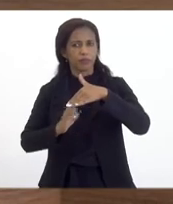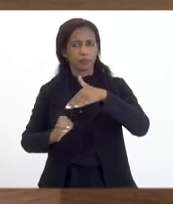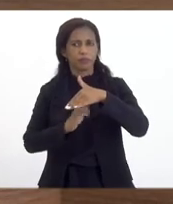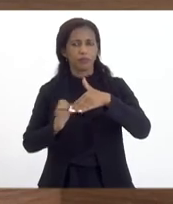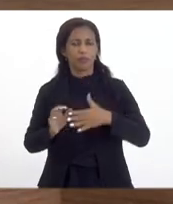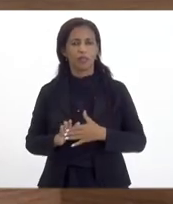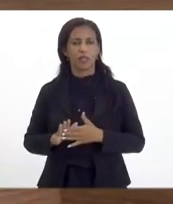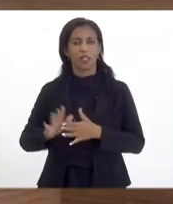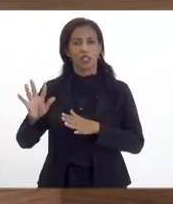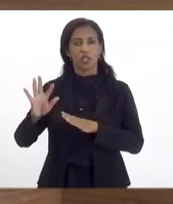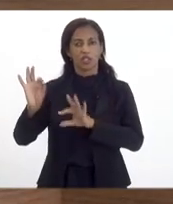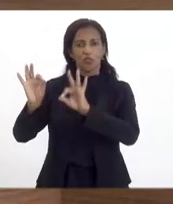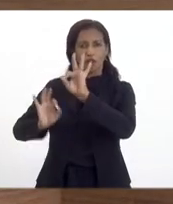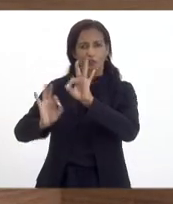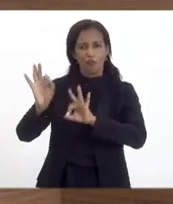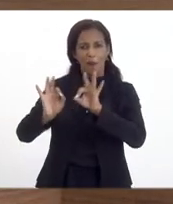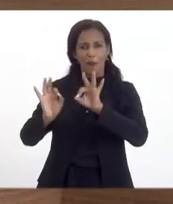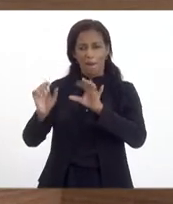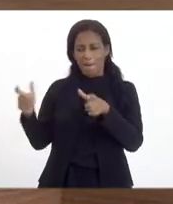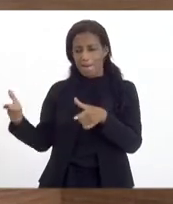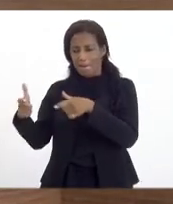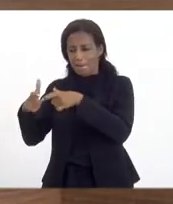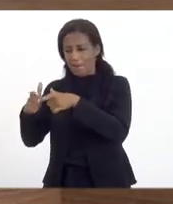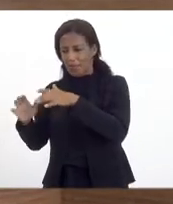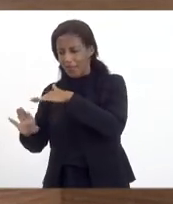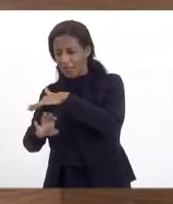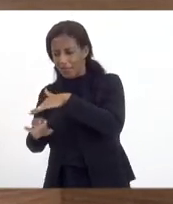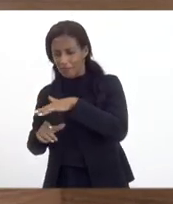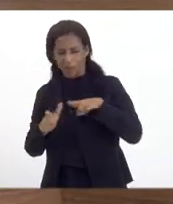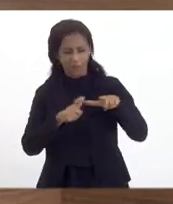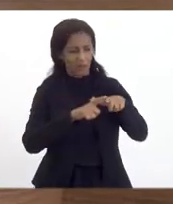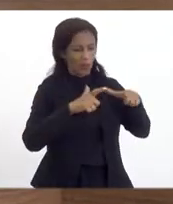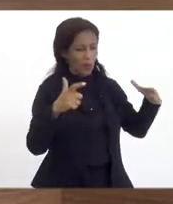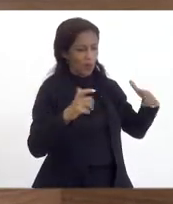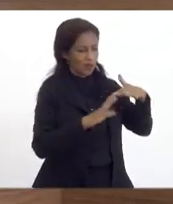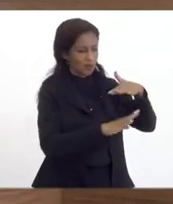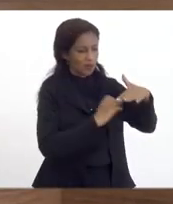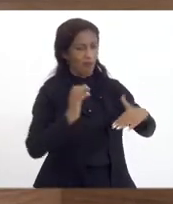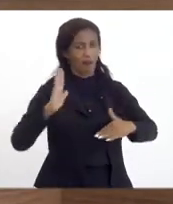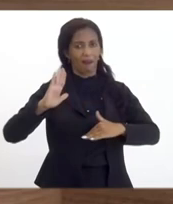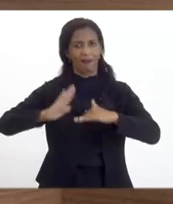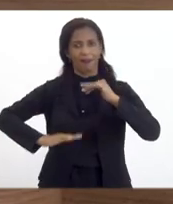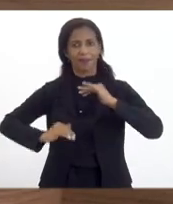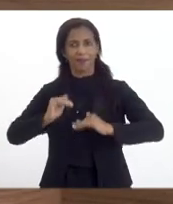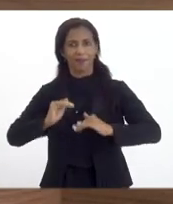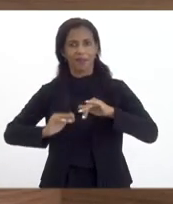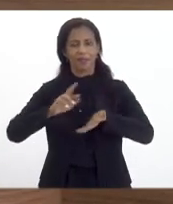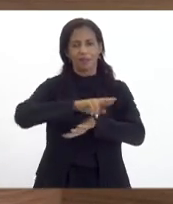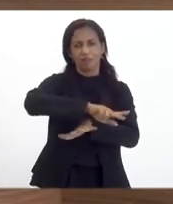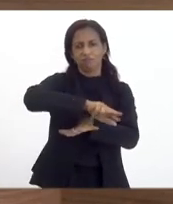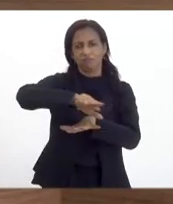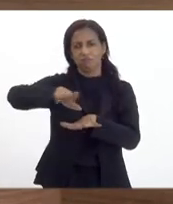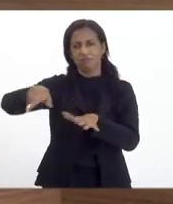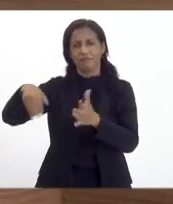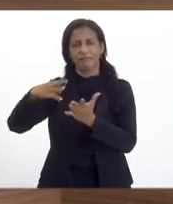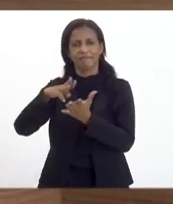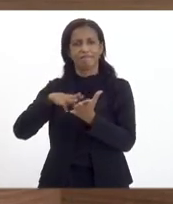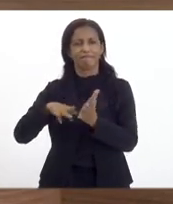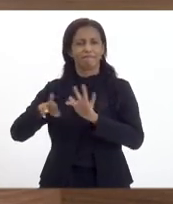de fóruns integrando a pequena com a grande empresa e capacitando através de várias metodologias.